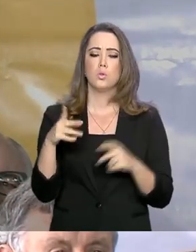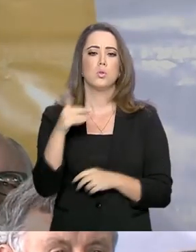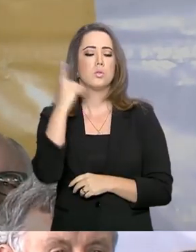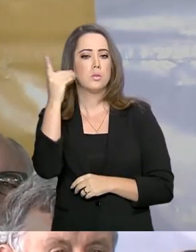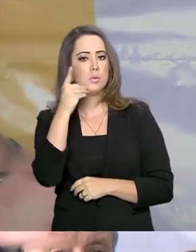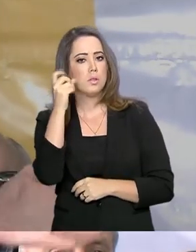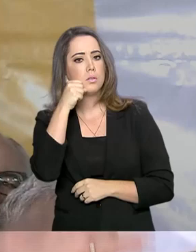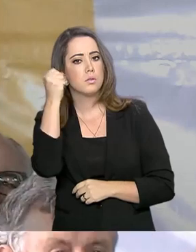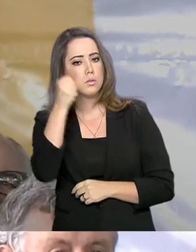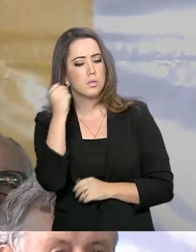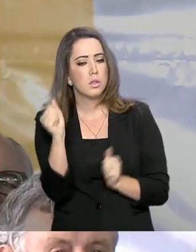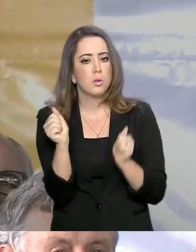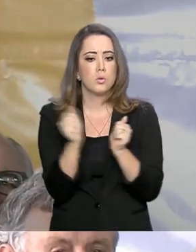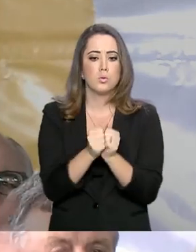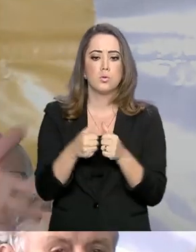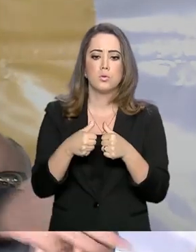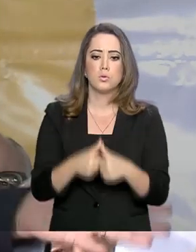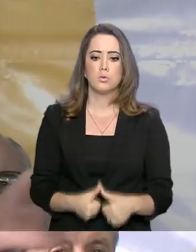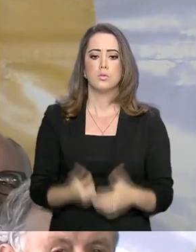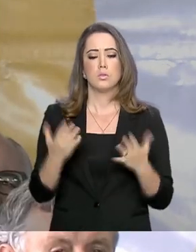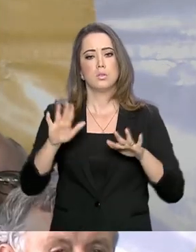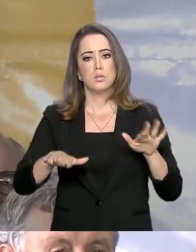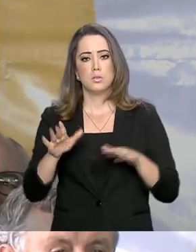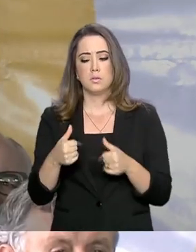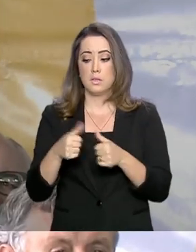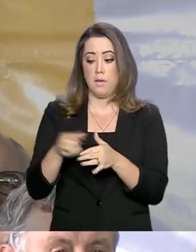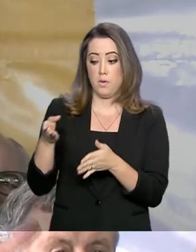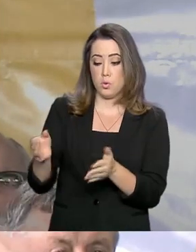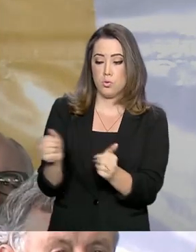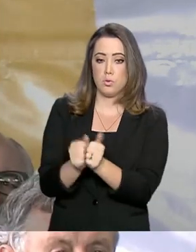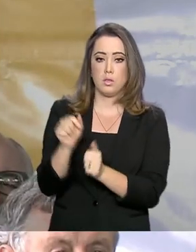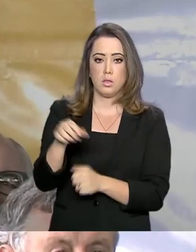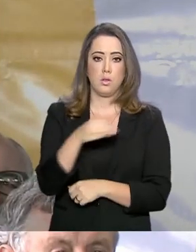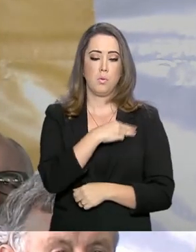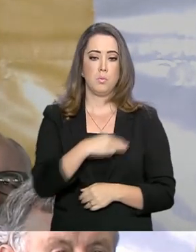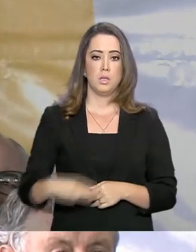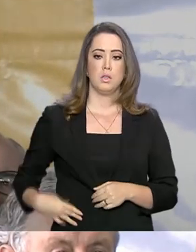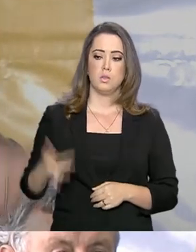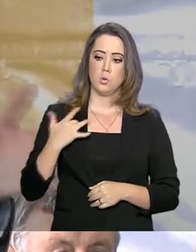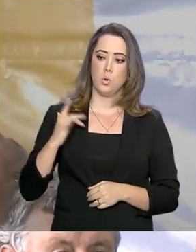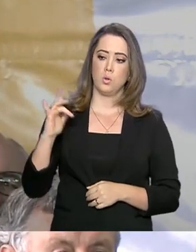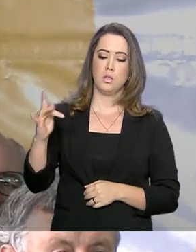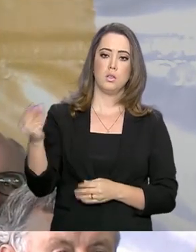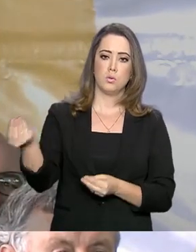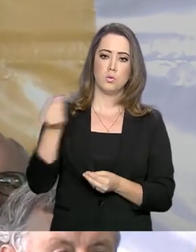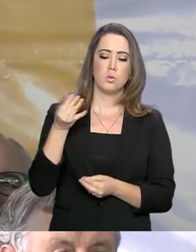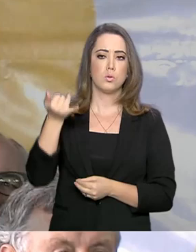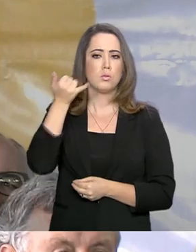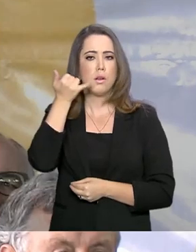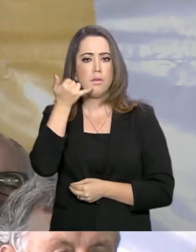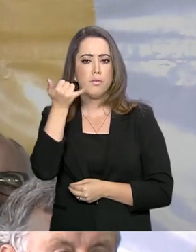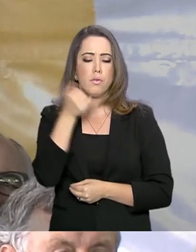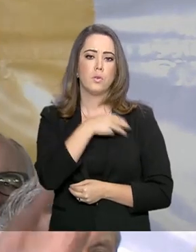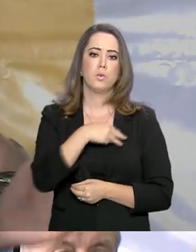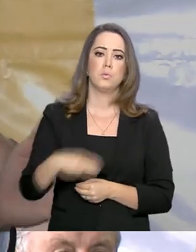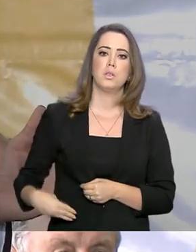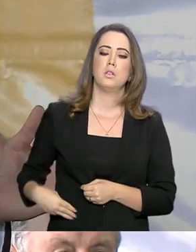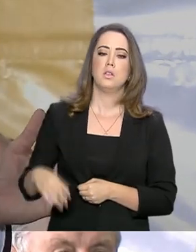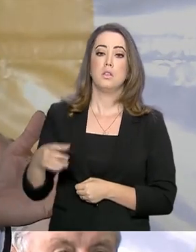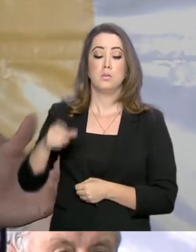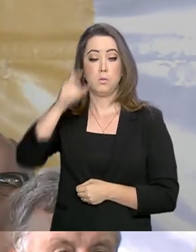senadores que estavam lá, obviamente alguns estavam aqui, o Onyx me trouxe o telefone do Paulo Guedes, nosso Ministro da Economia.